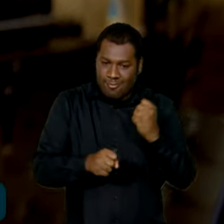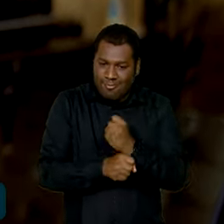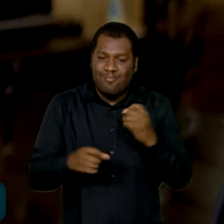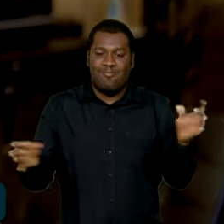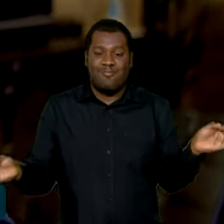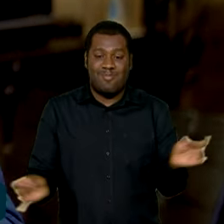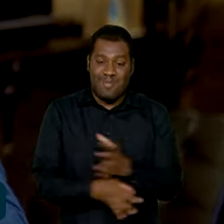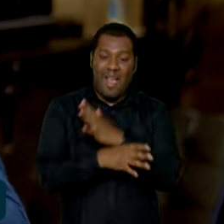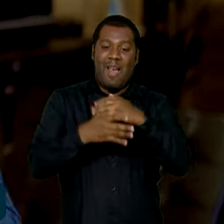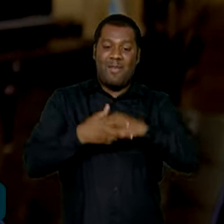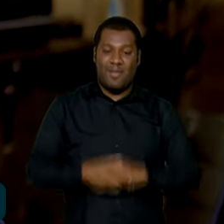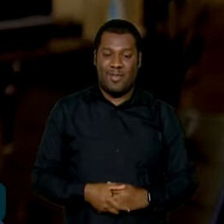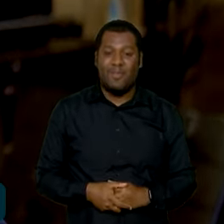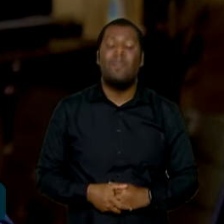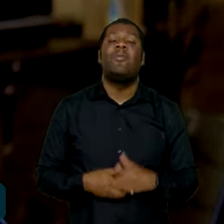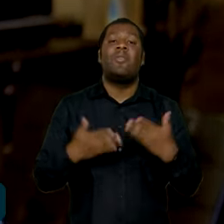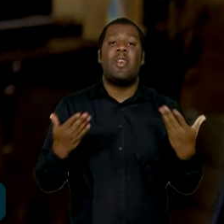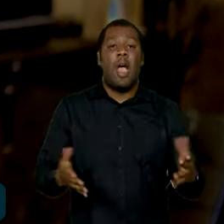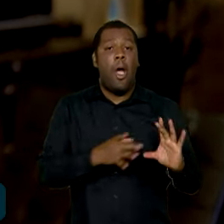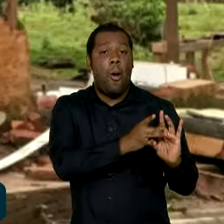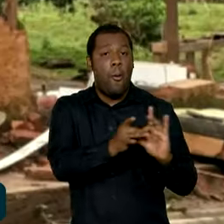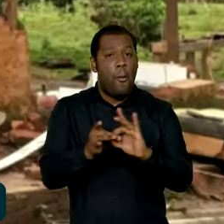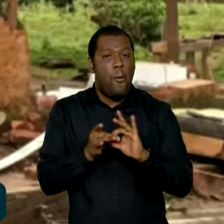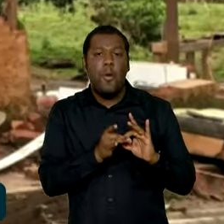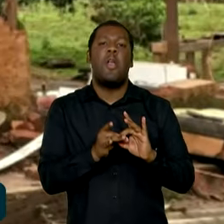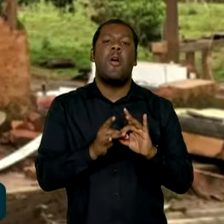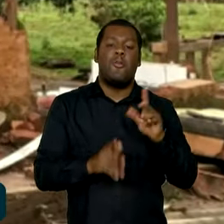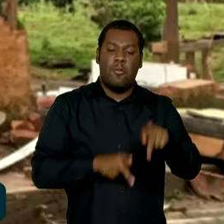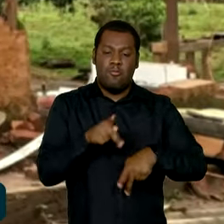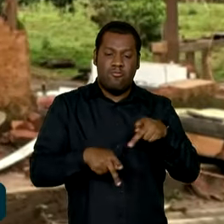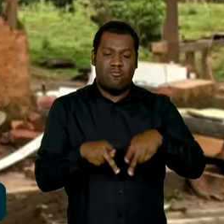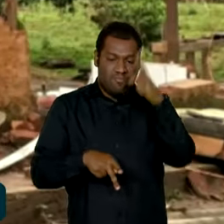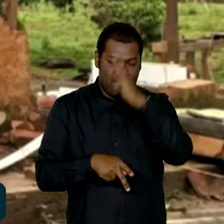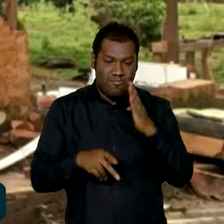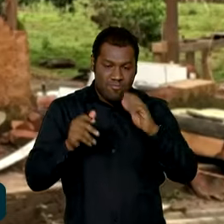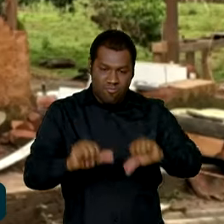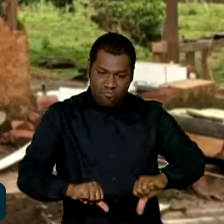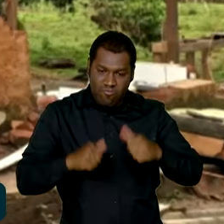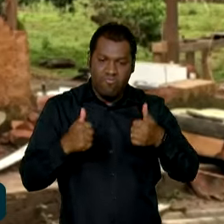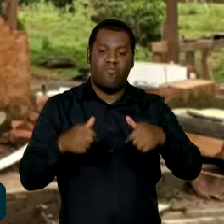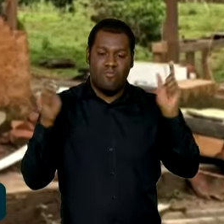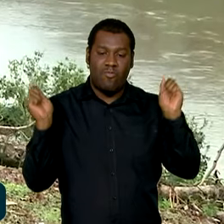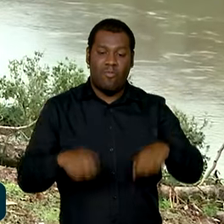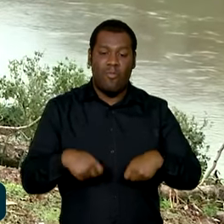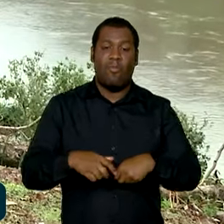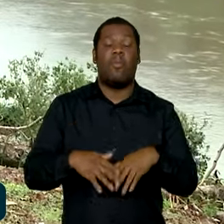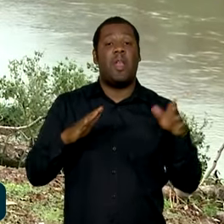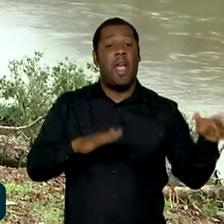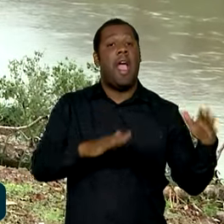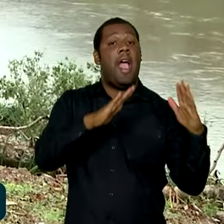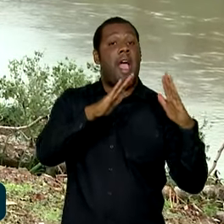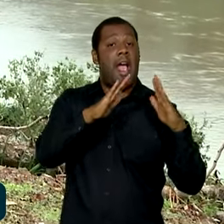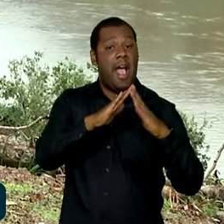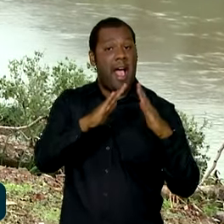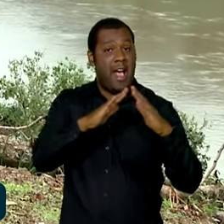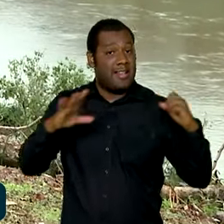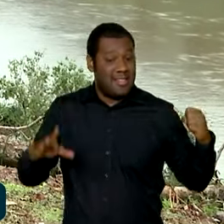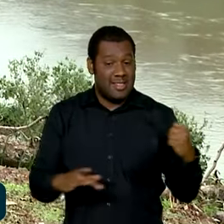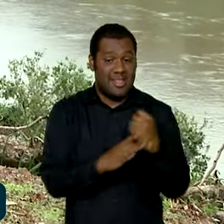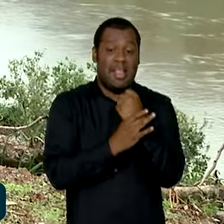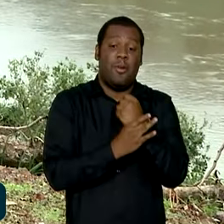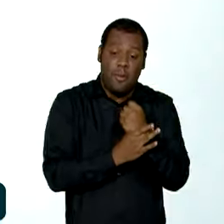sempre. É a união e a reconstrução. As casas serão construídas em áreas seguras, sem o risco de novos